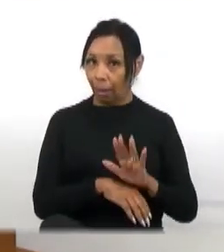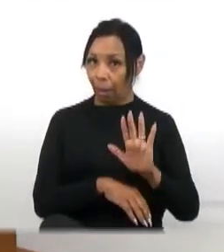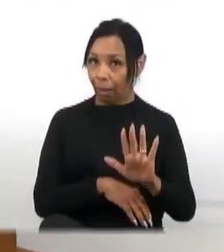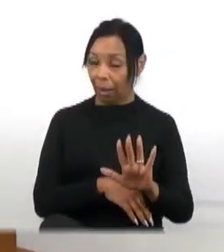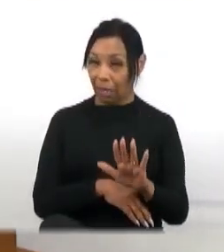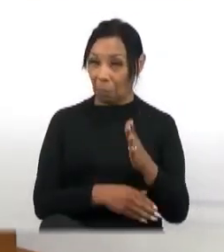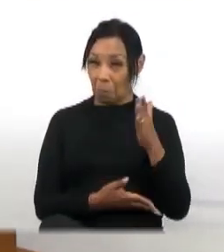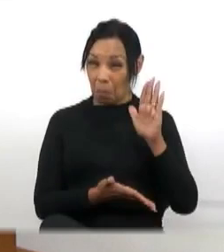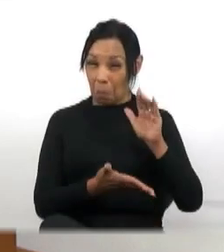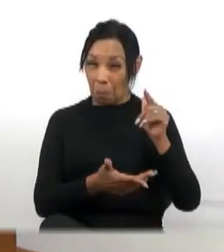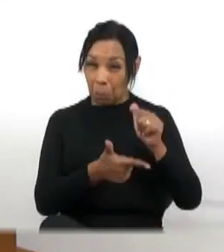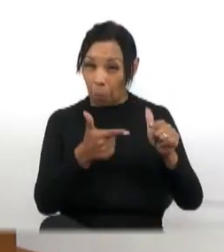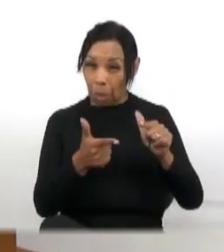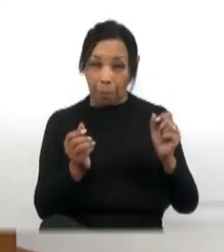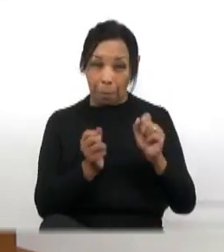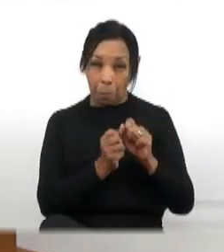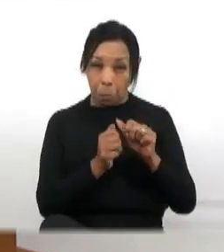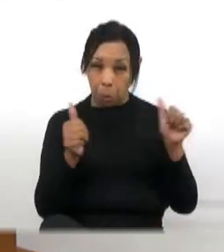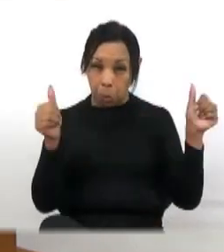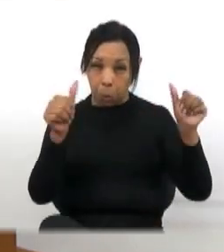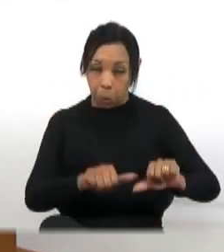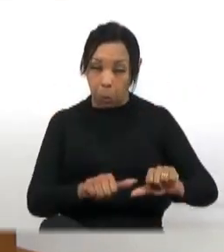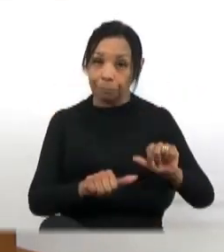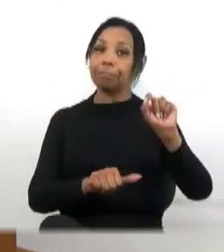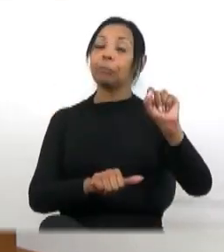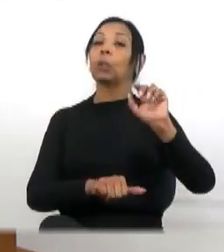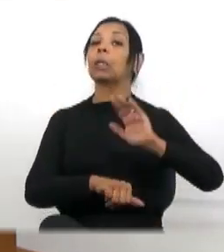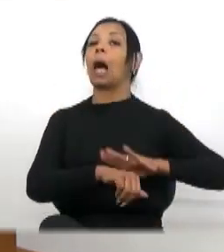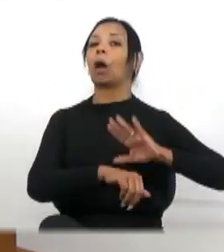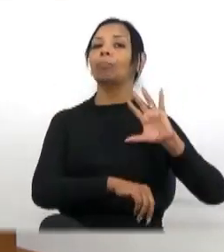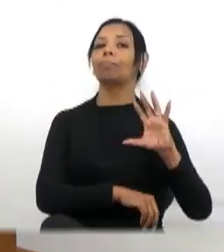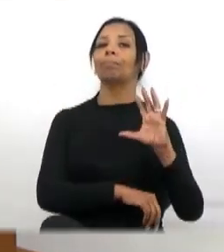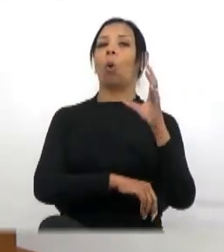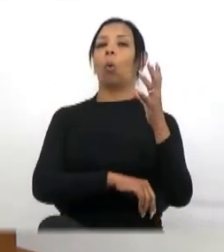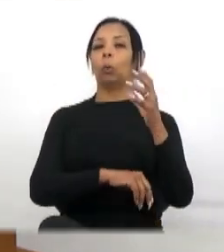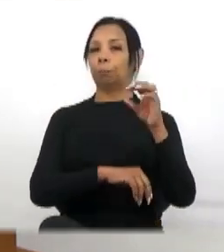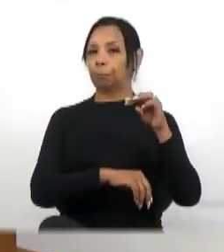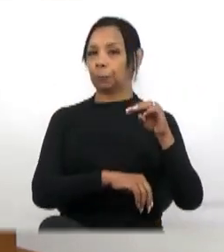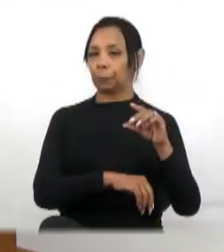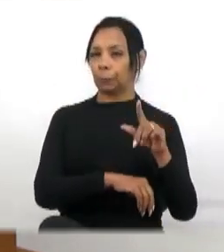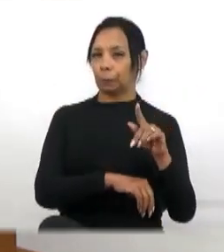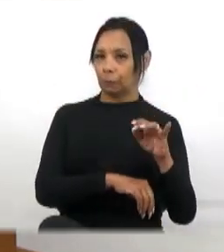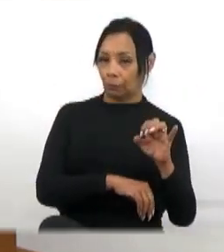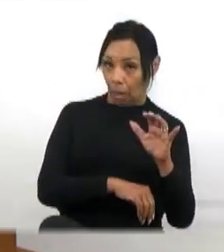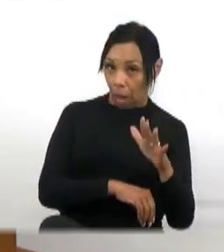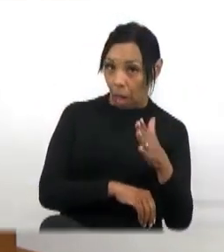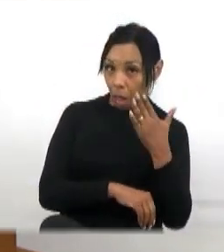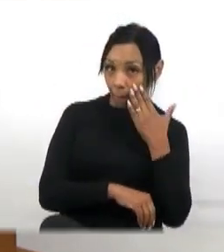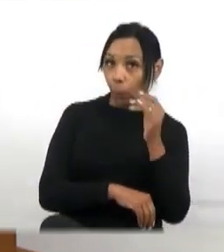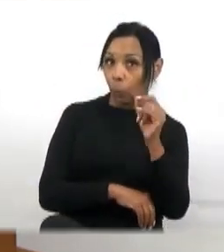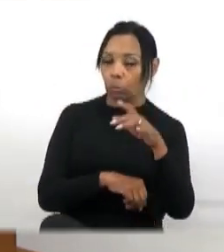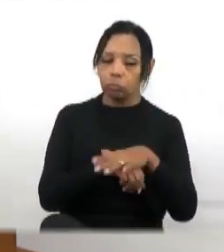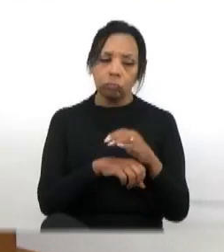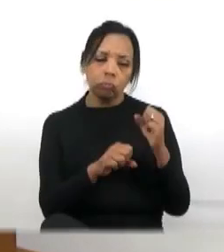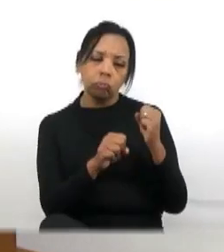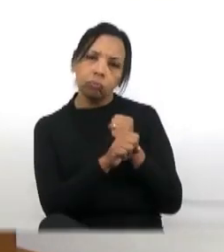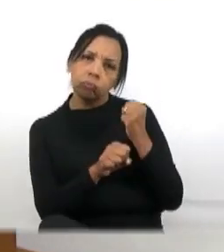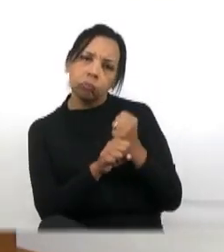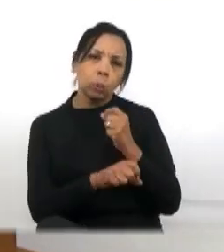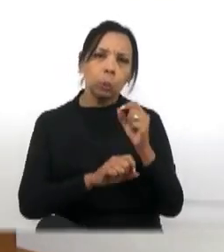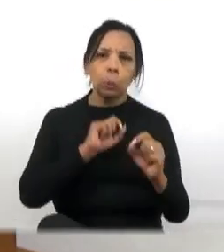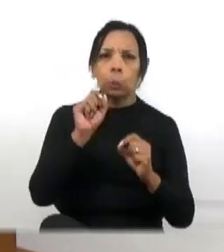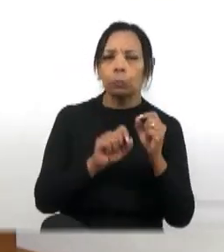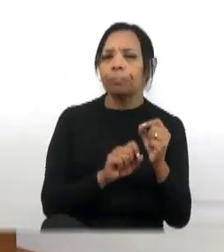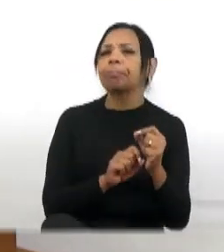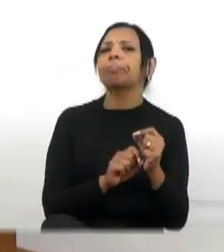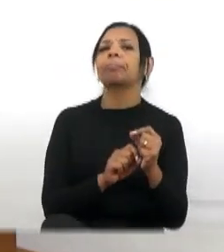posto na mesa. E o pior, Miguel, você quer fazer uma obra, você precisa da destinação